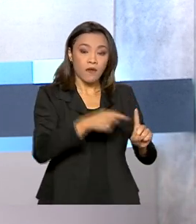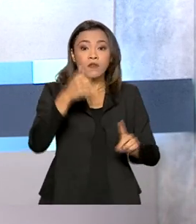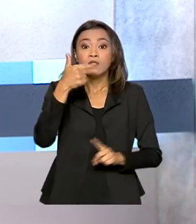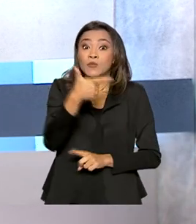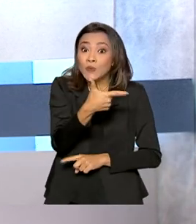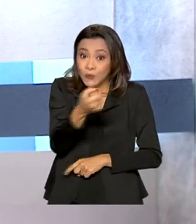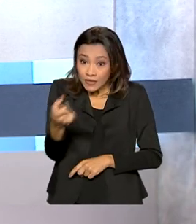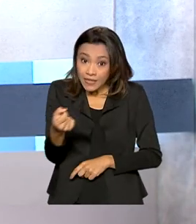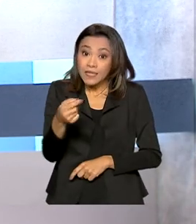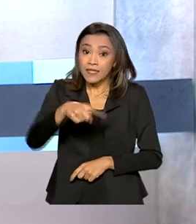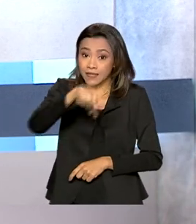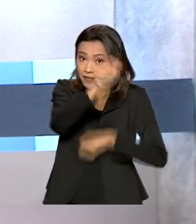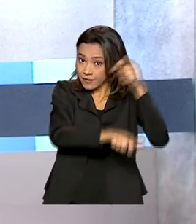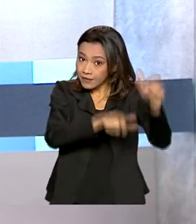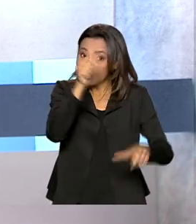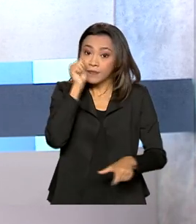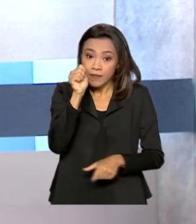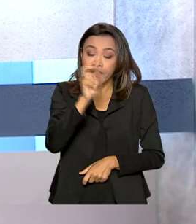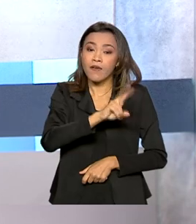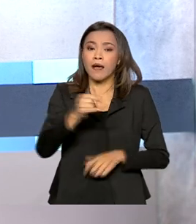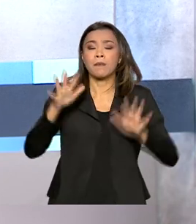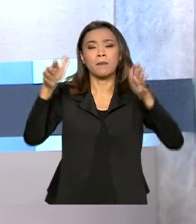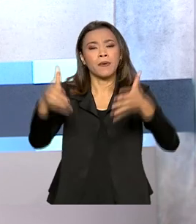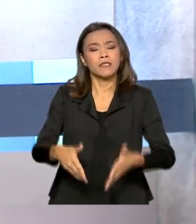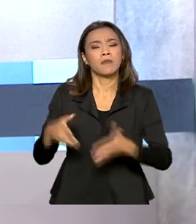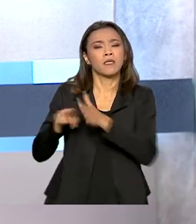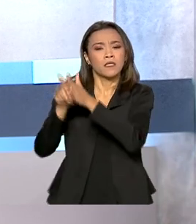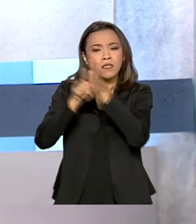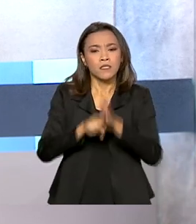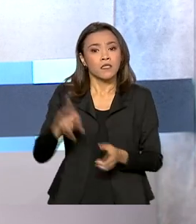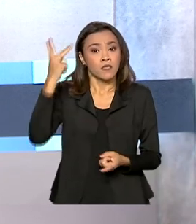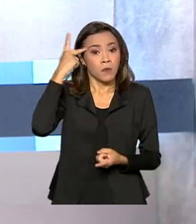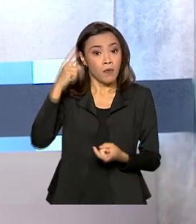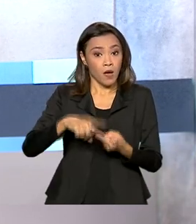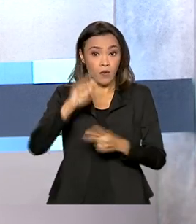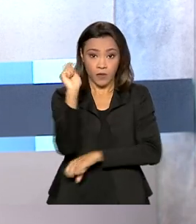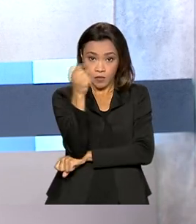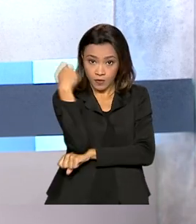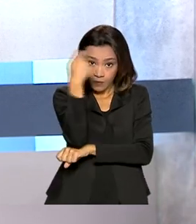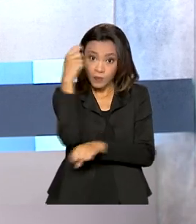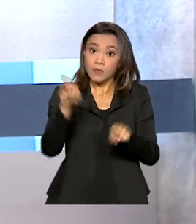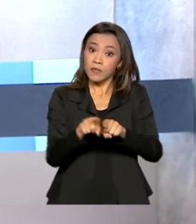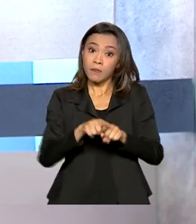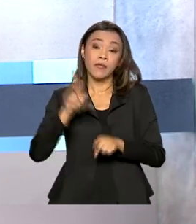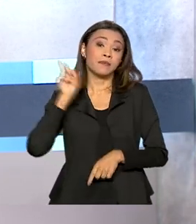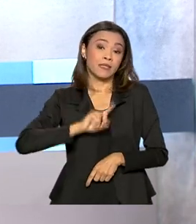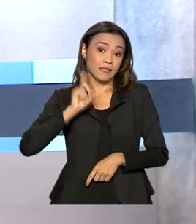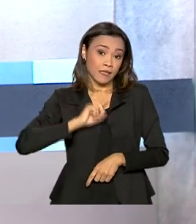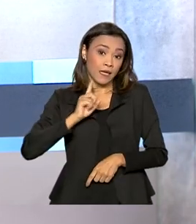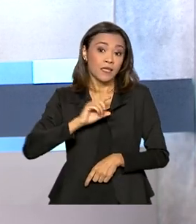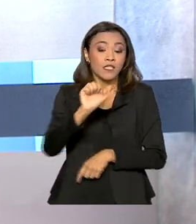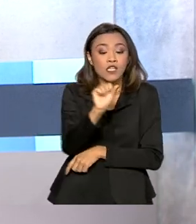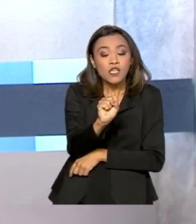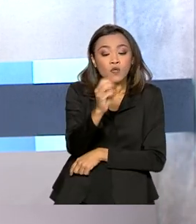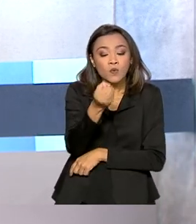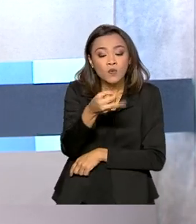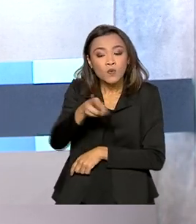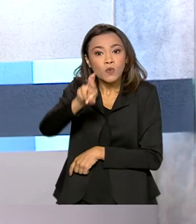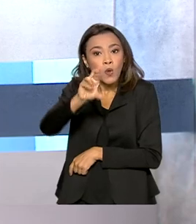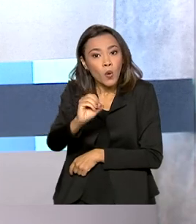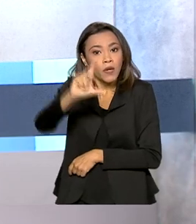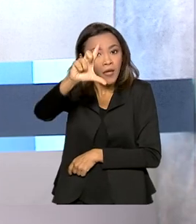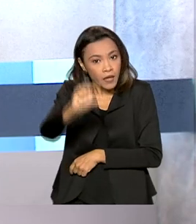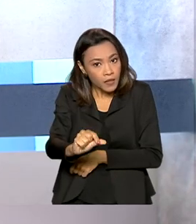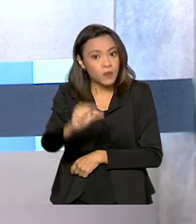gestantes vão participar dos estudos em São Paulo, Rio Grande do Sul e Minas Gerais. E o soro que ameniza sintomas da covid